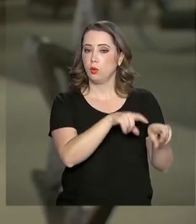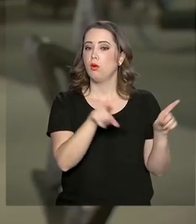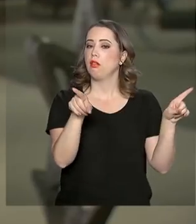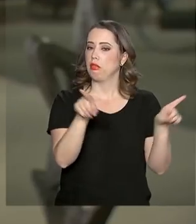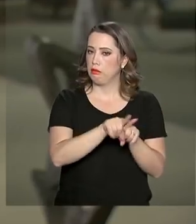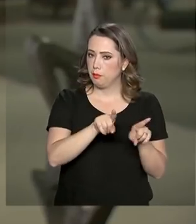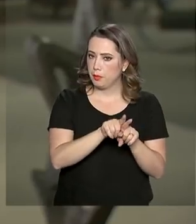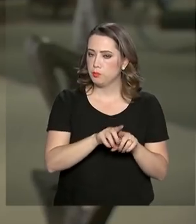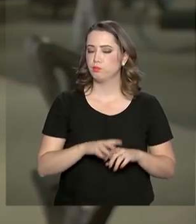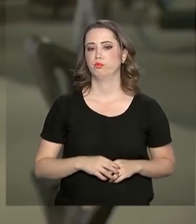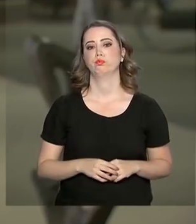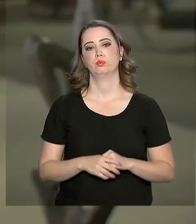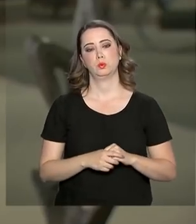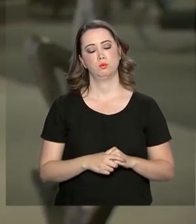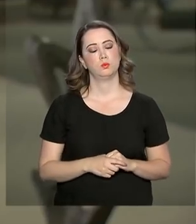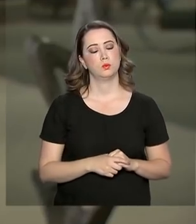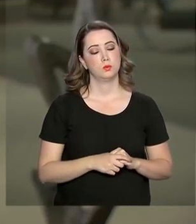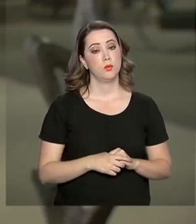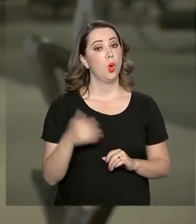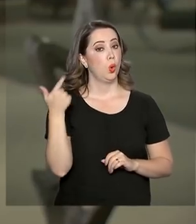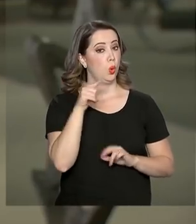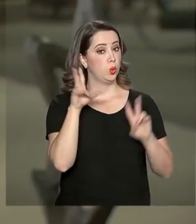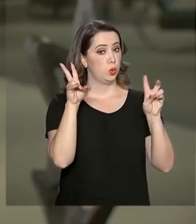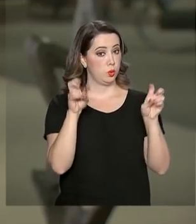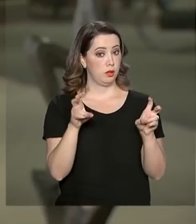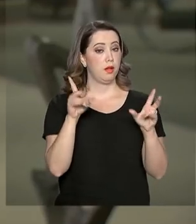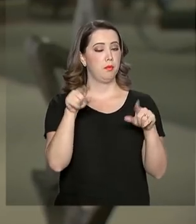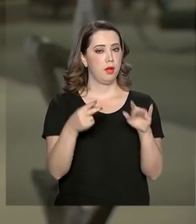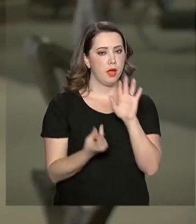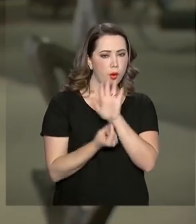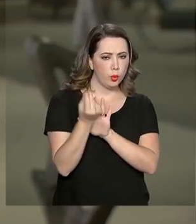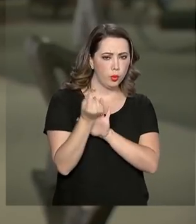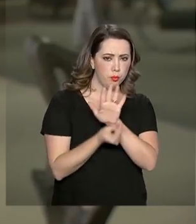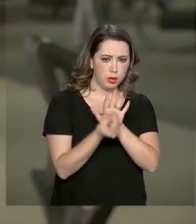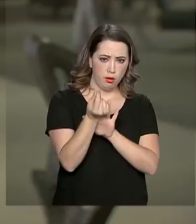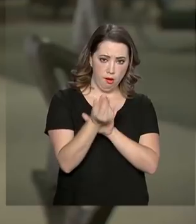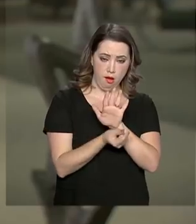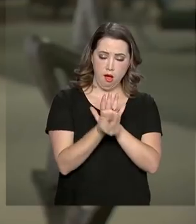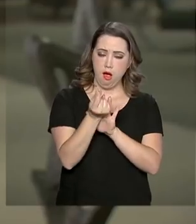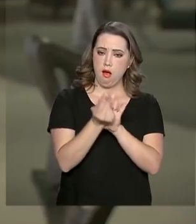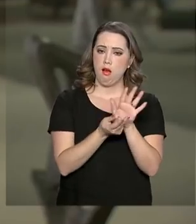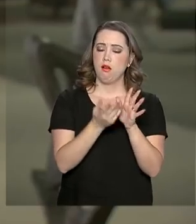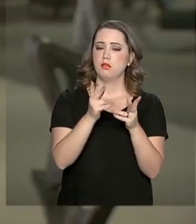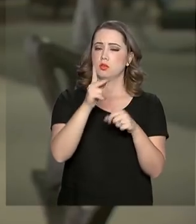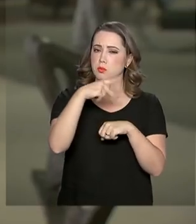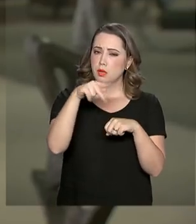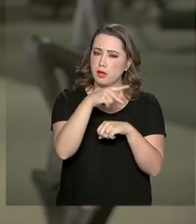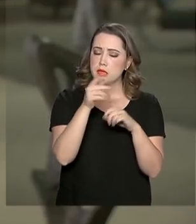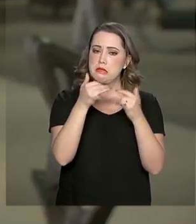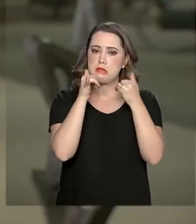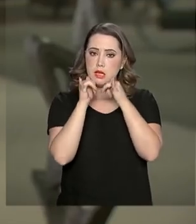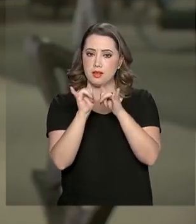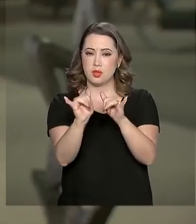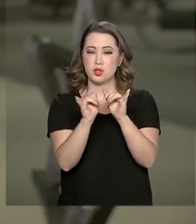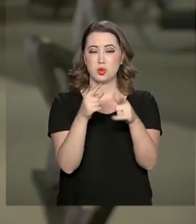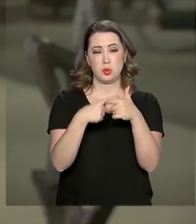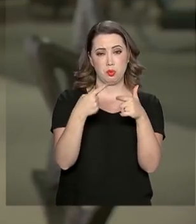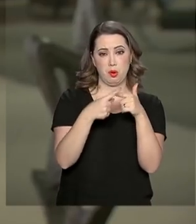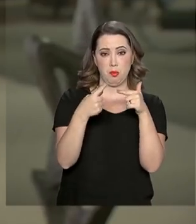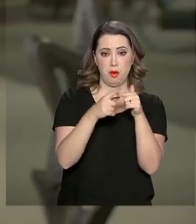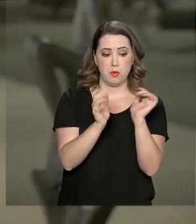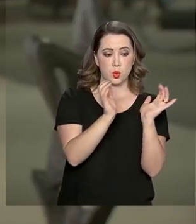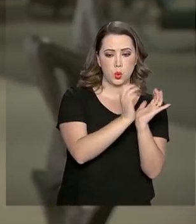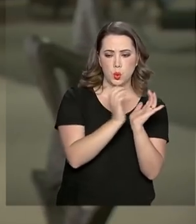Outros temas de destaque da cúpula são a estabilidade financeira e econômica, a energia e a desigualdade social.